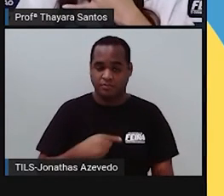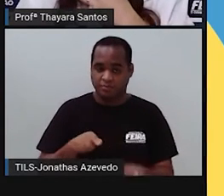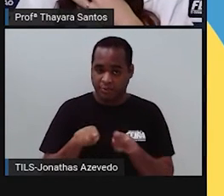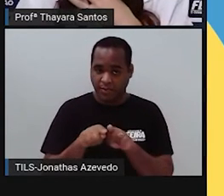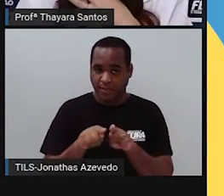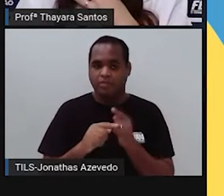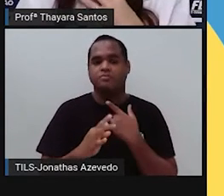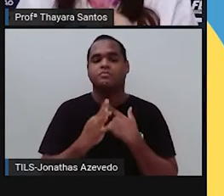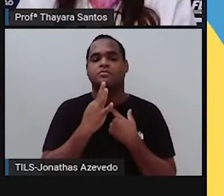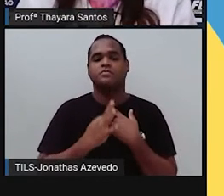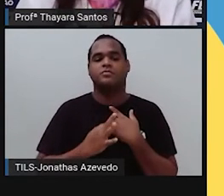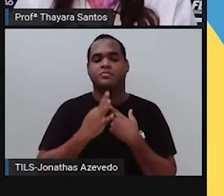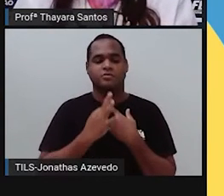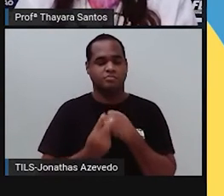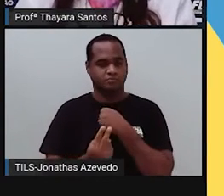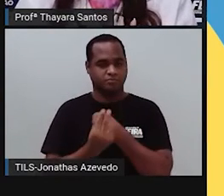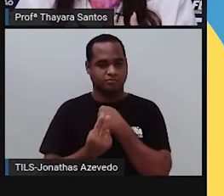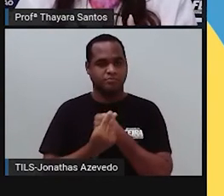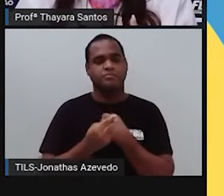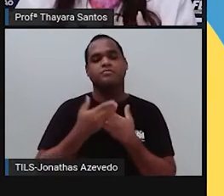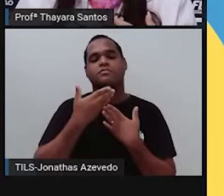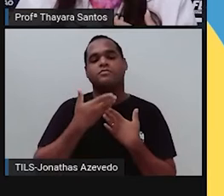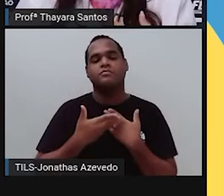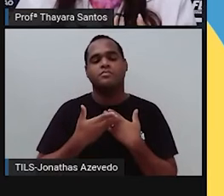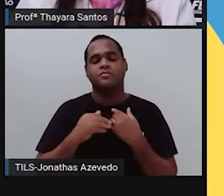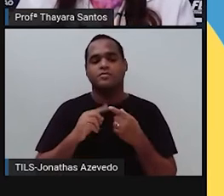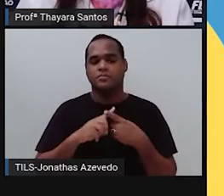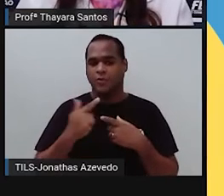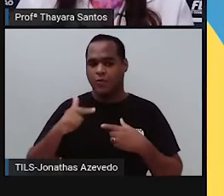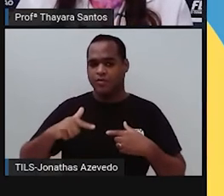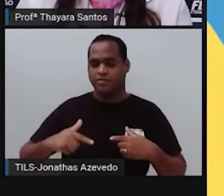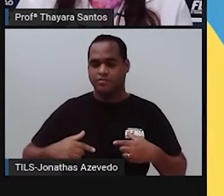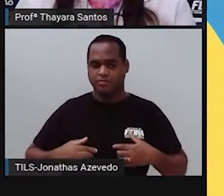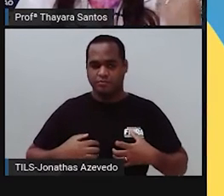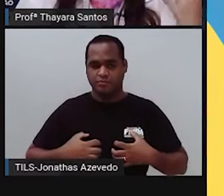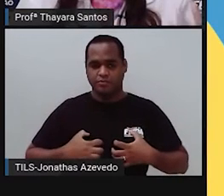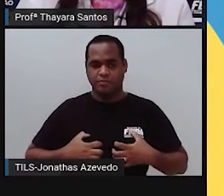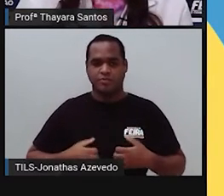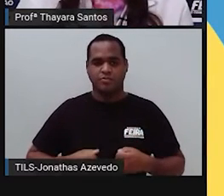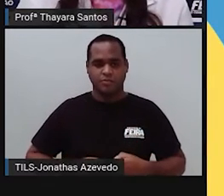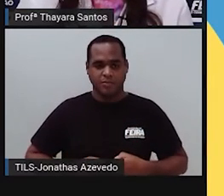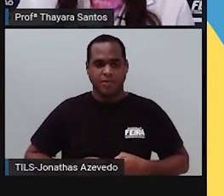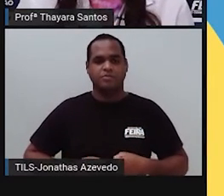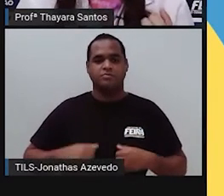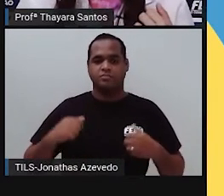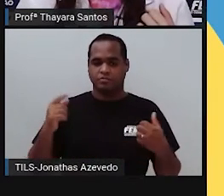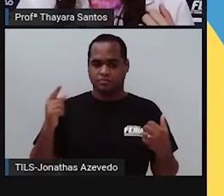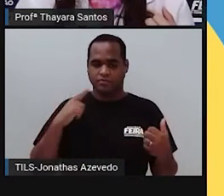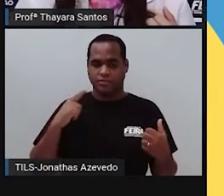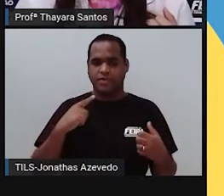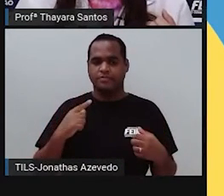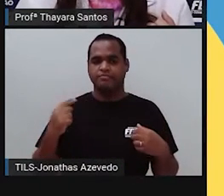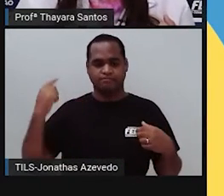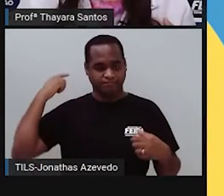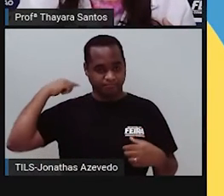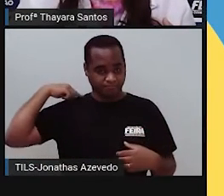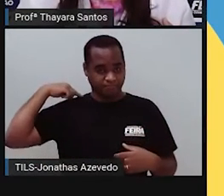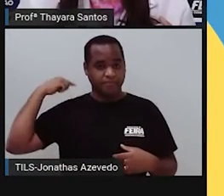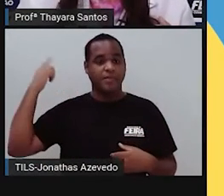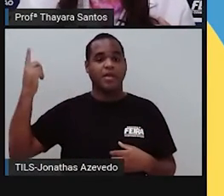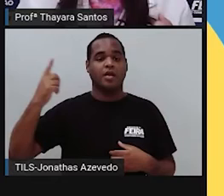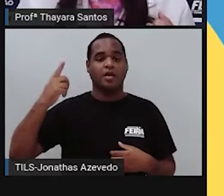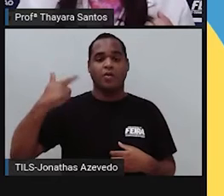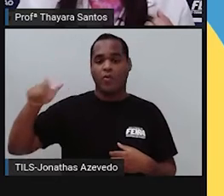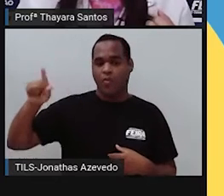a gente tem tecido de revestimento. A gente tem lá nos brônquios que estão nos pulmões, tecido de revestimento. A gente também